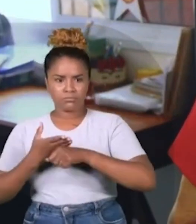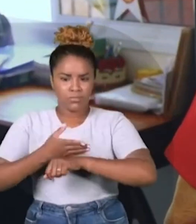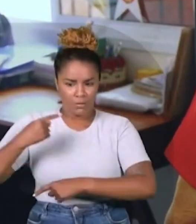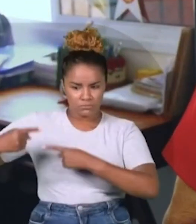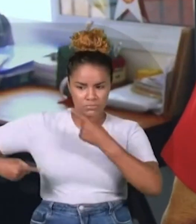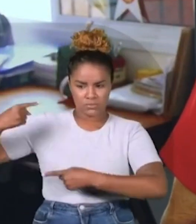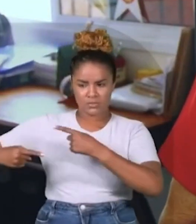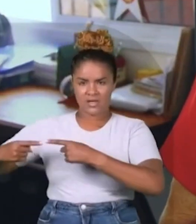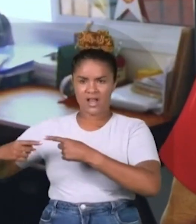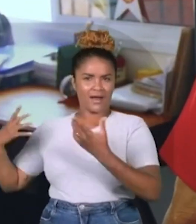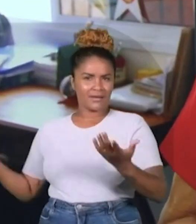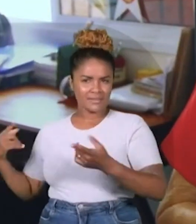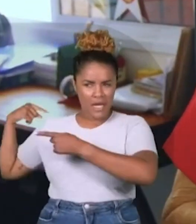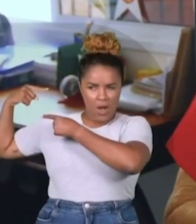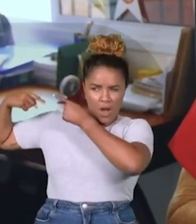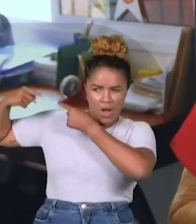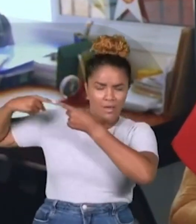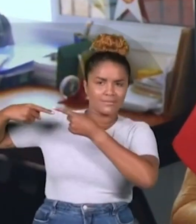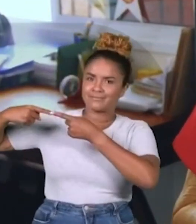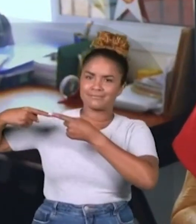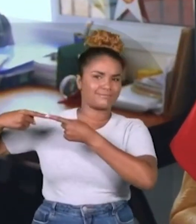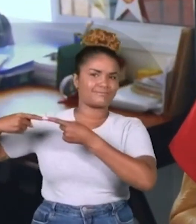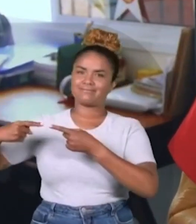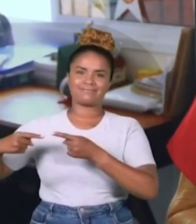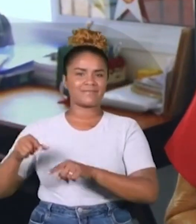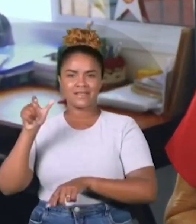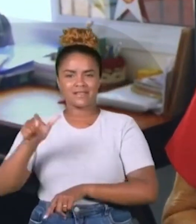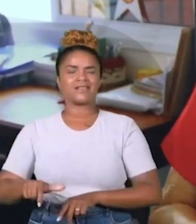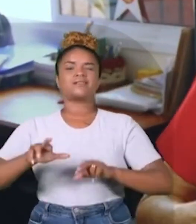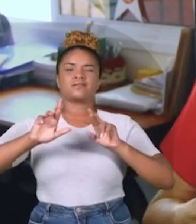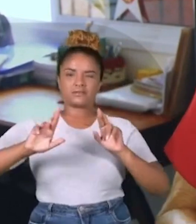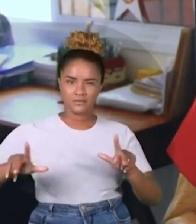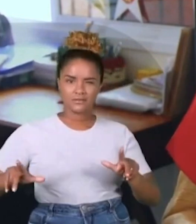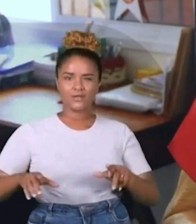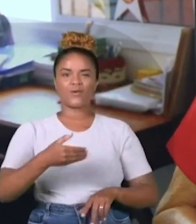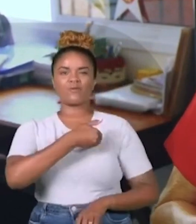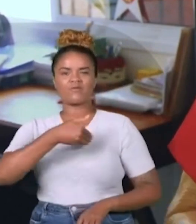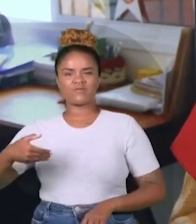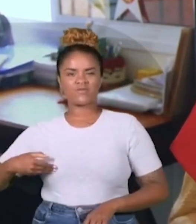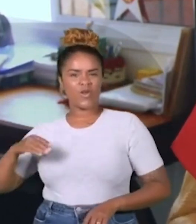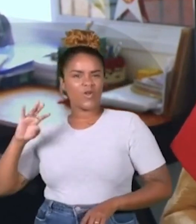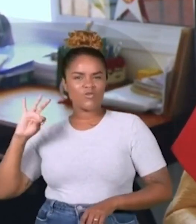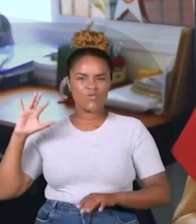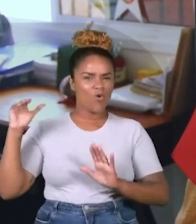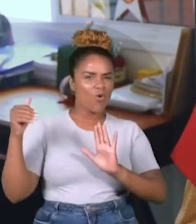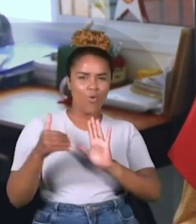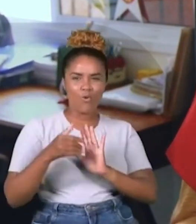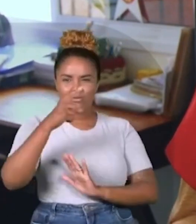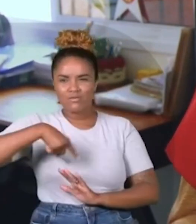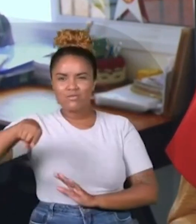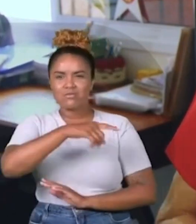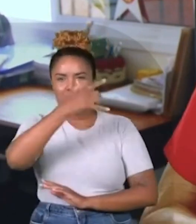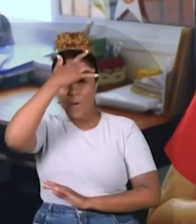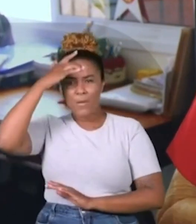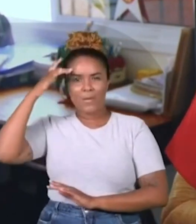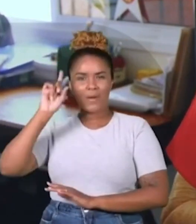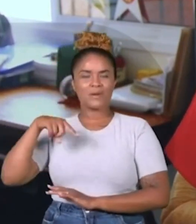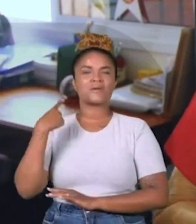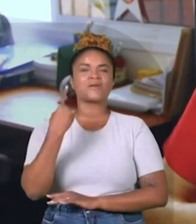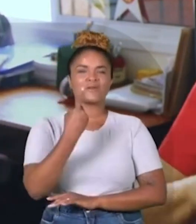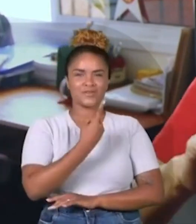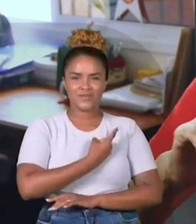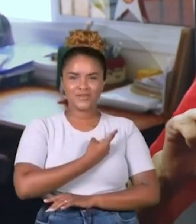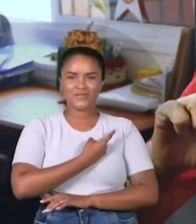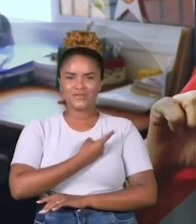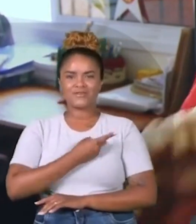política por herança familiar. Eu acredito que ele vai ser o governador de todos, de todas, sergipanos e sergipanas. E